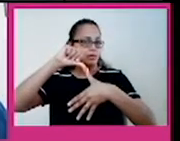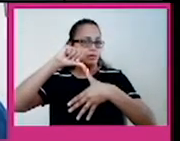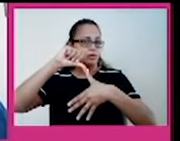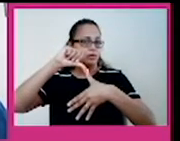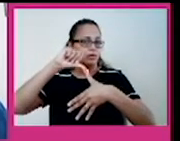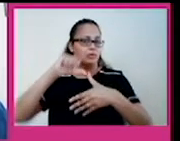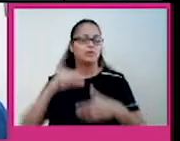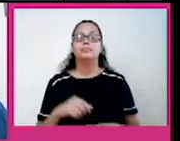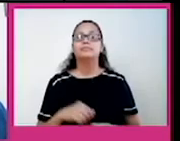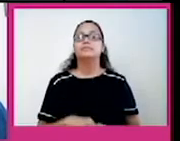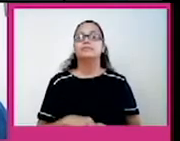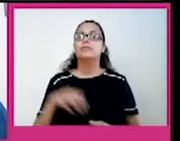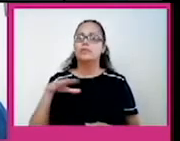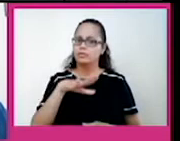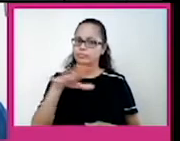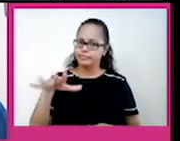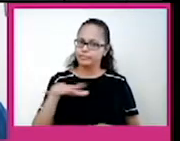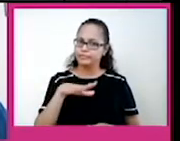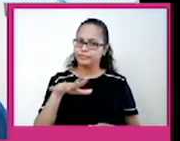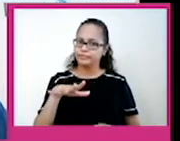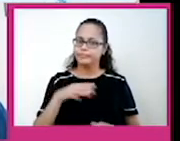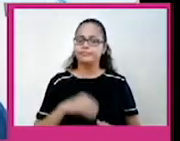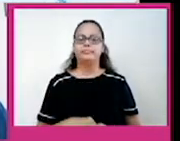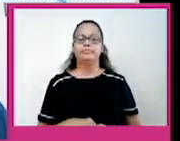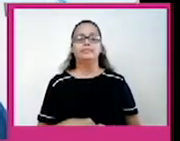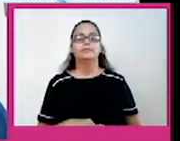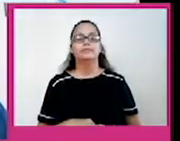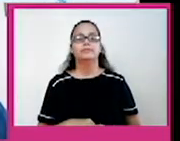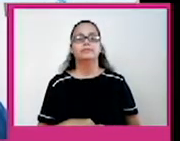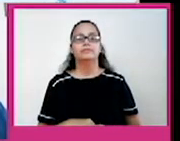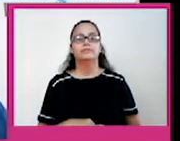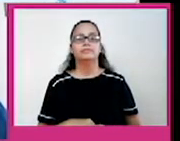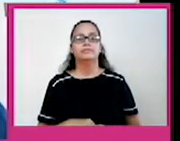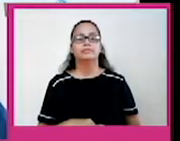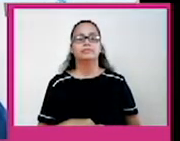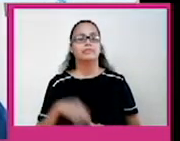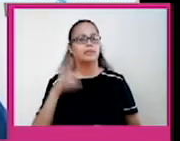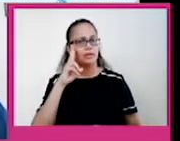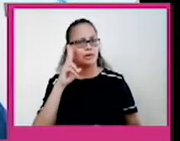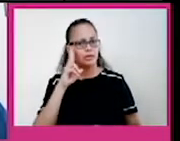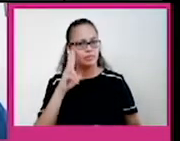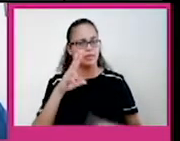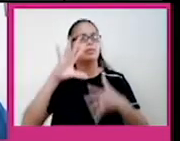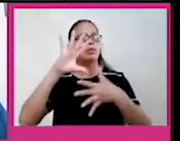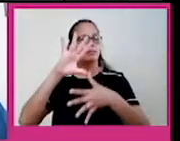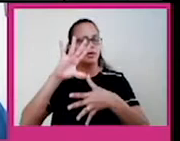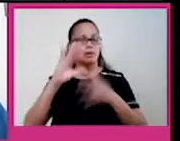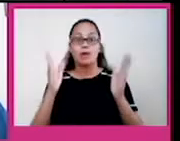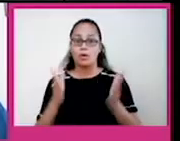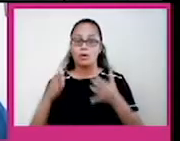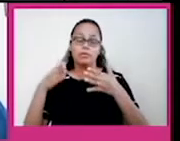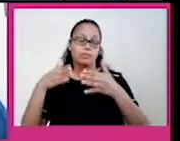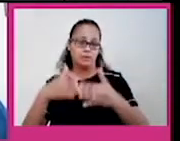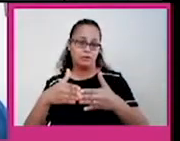um panorama geral do relevo do continente, certo? Aqui, lembrando que nós falamos de toda a América, agora nós vamos especificar.